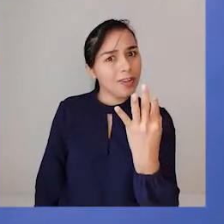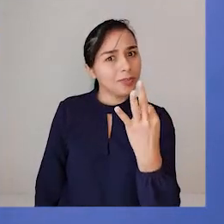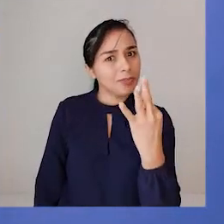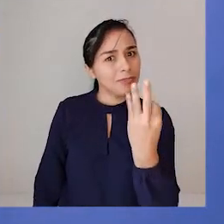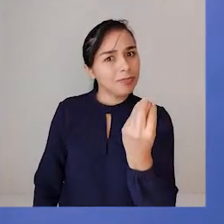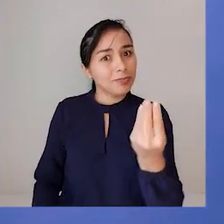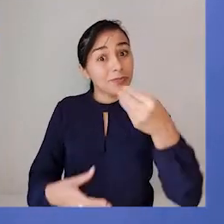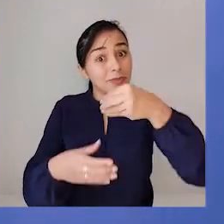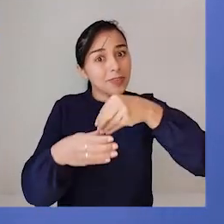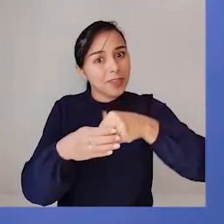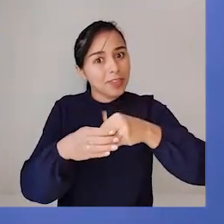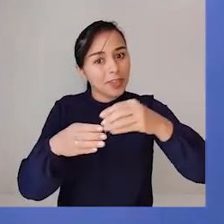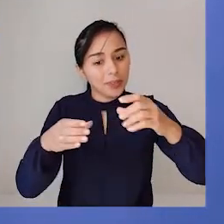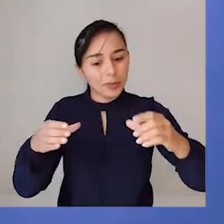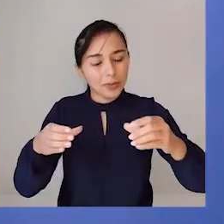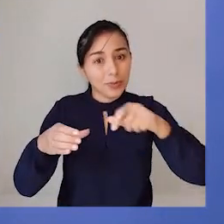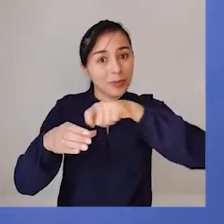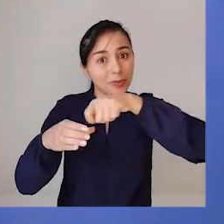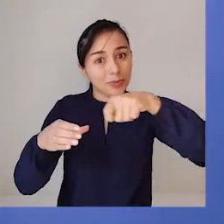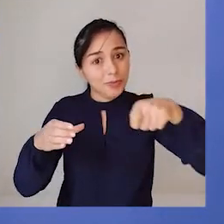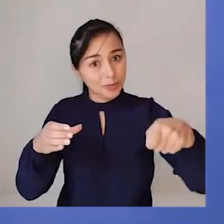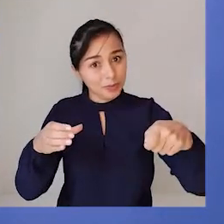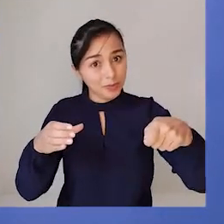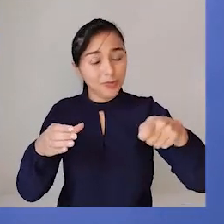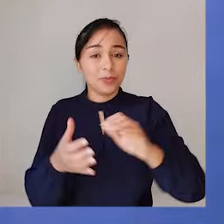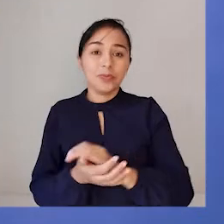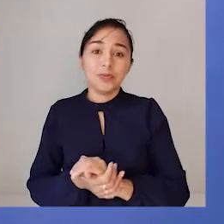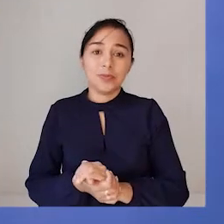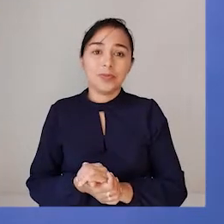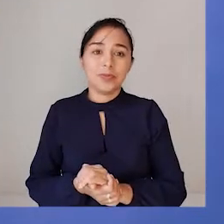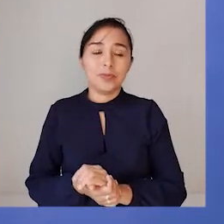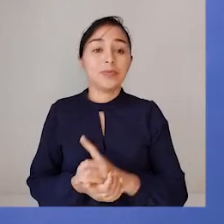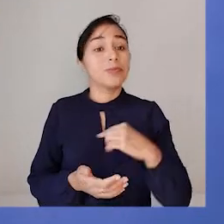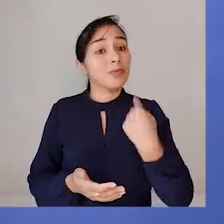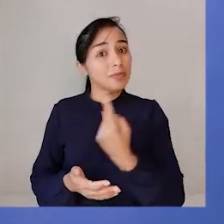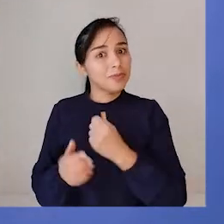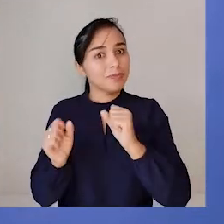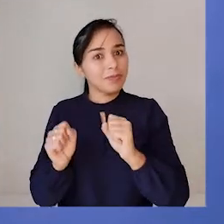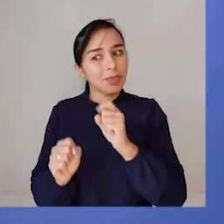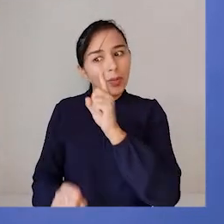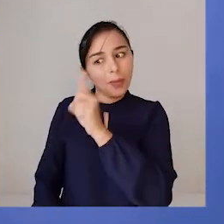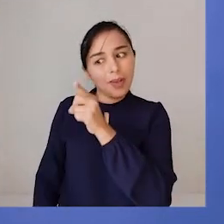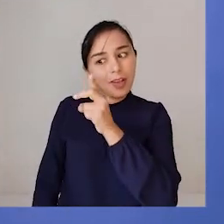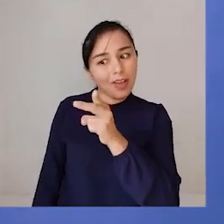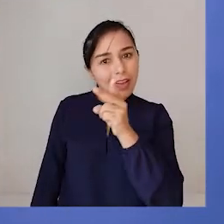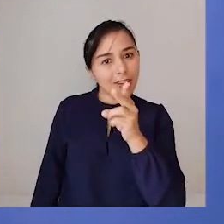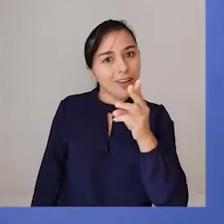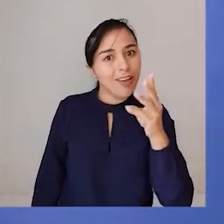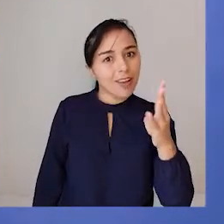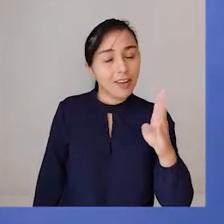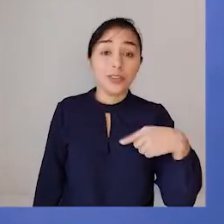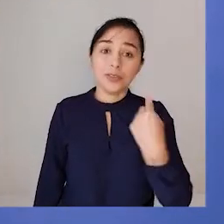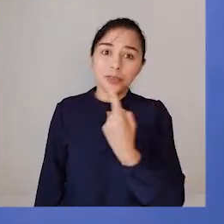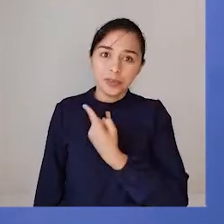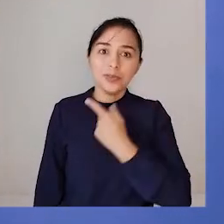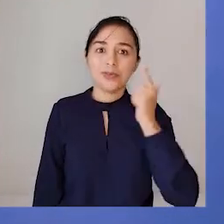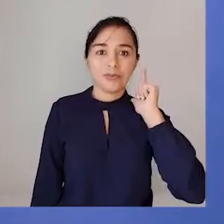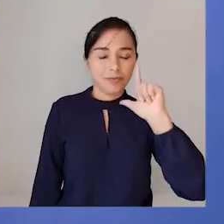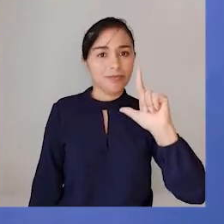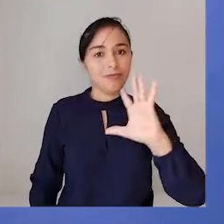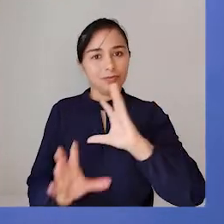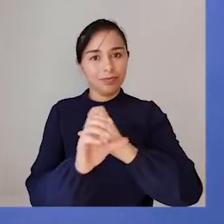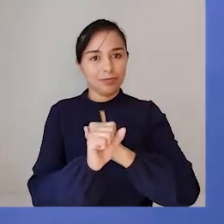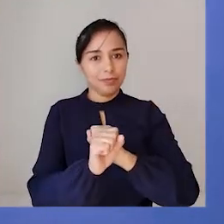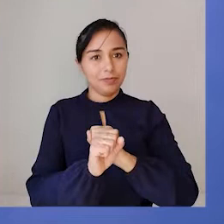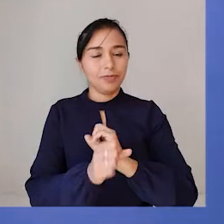Aninha tem dentro desse estojo? Obviamente, nós vamos precisar fazer a contagem desses lápis. De cabeça, nós já sabemos